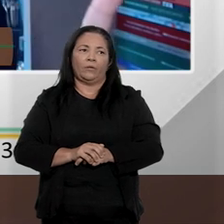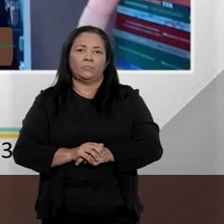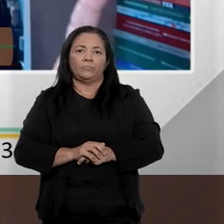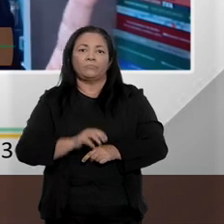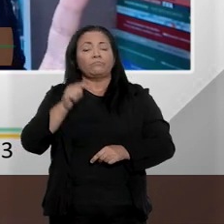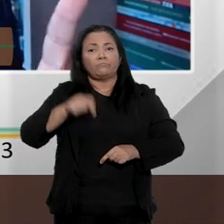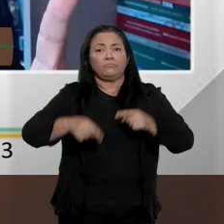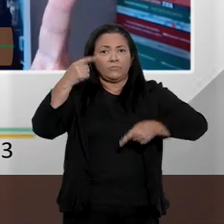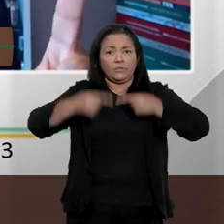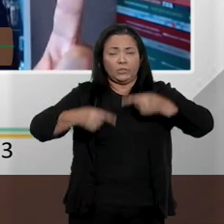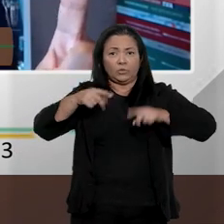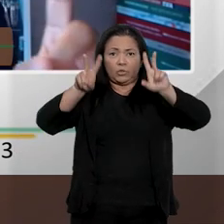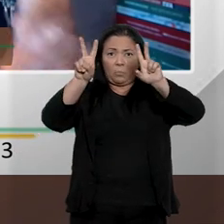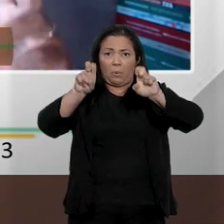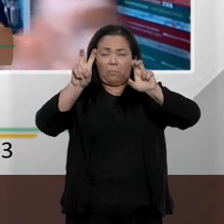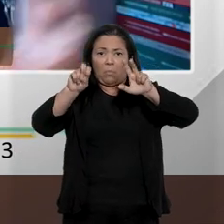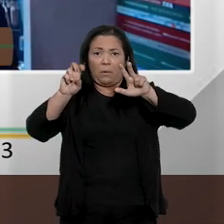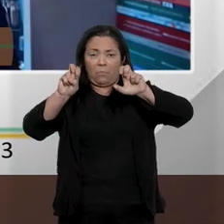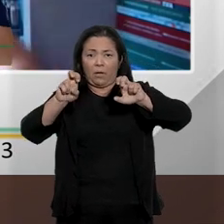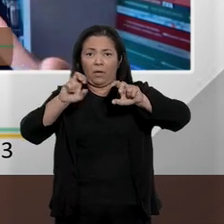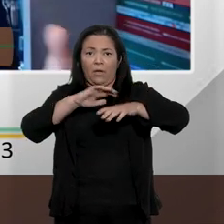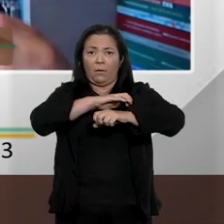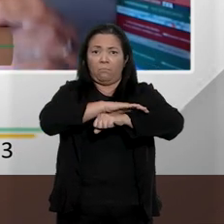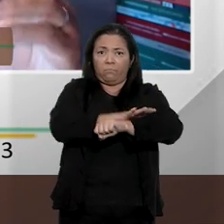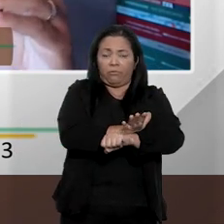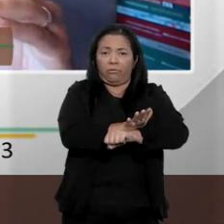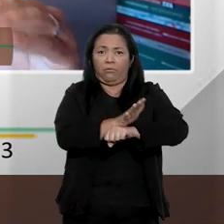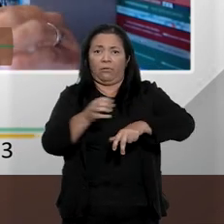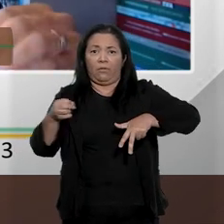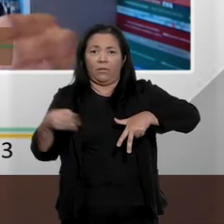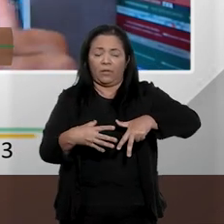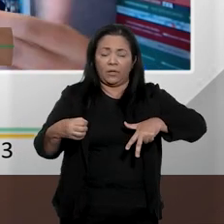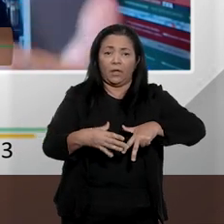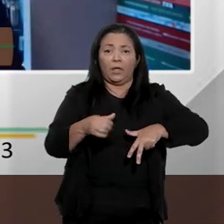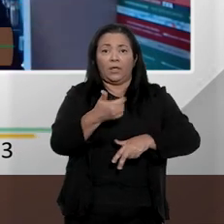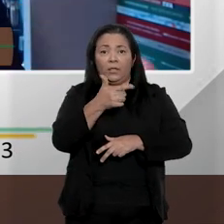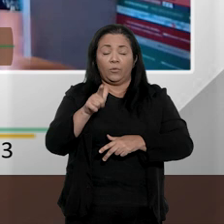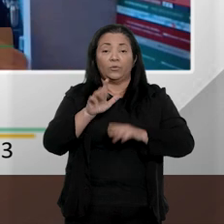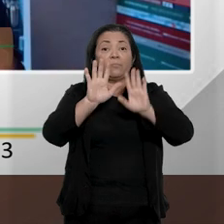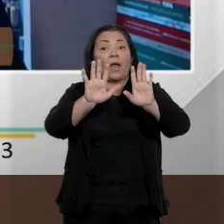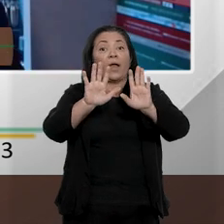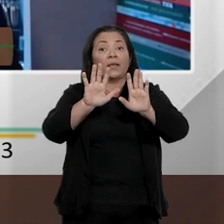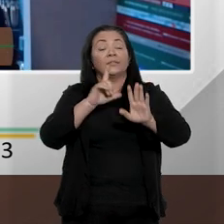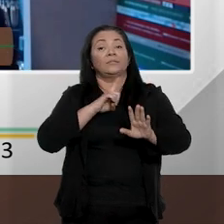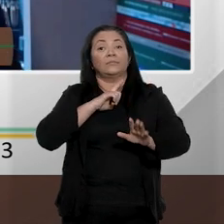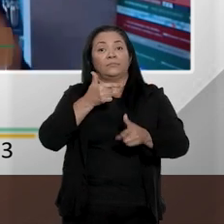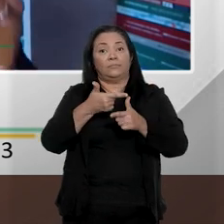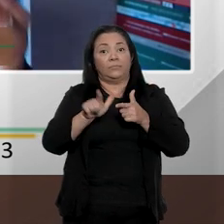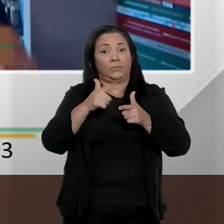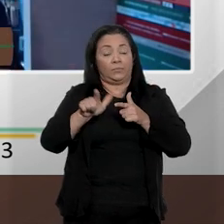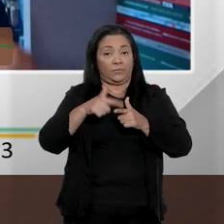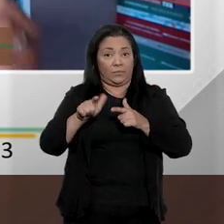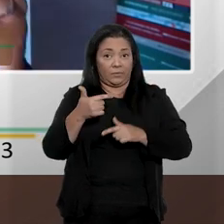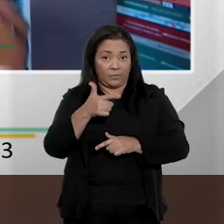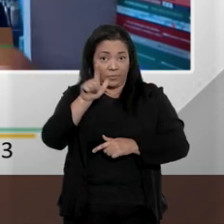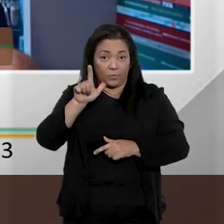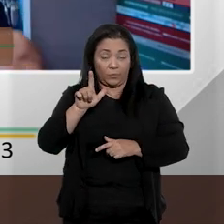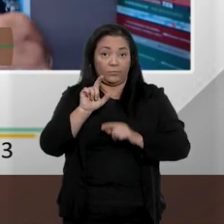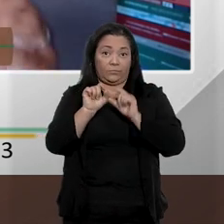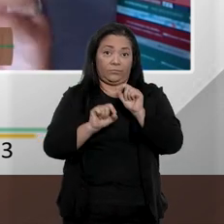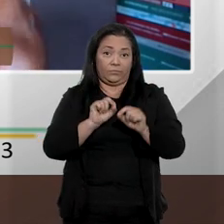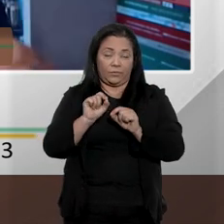a existência de injúria racial e da lei de racismo, e as dificuldades práticas, mas há um outro problema, que é o fato de que em relação